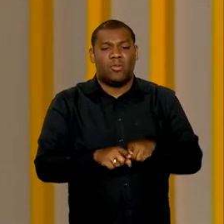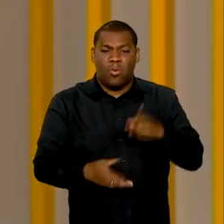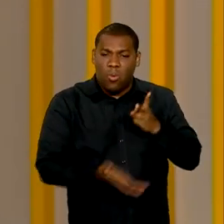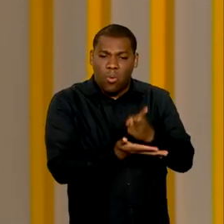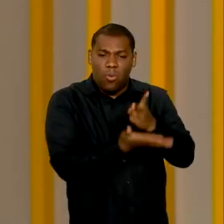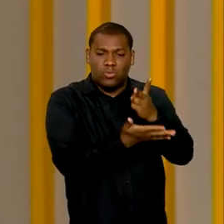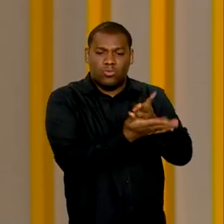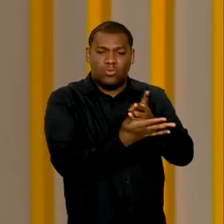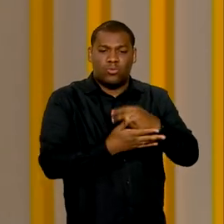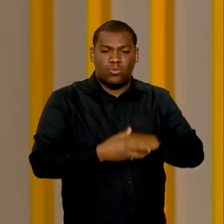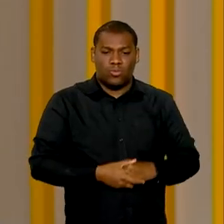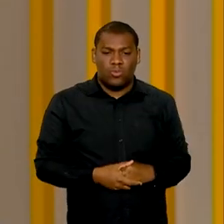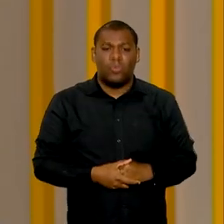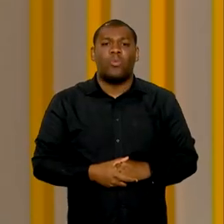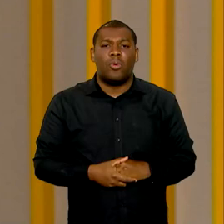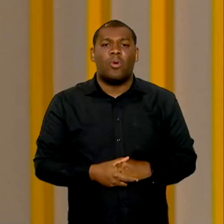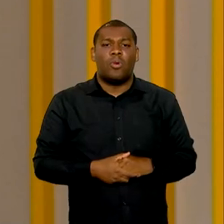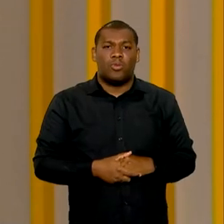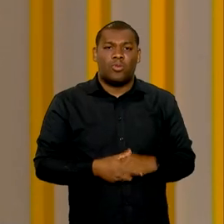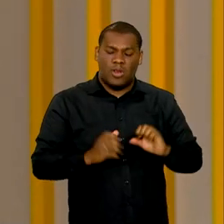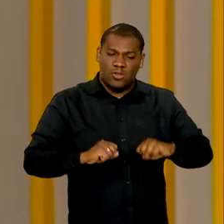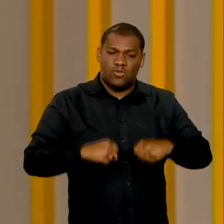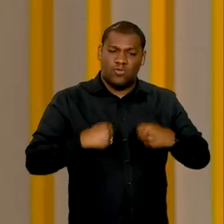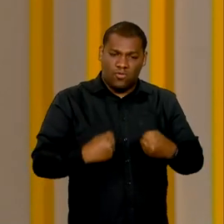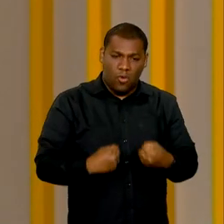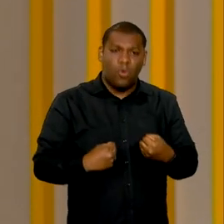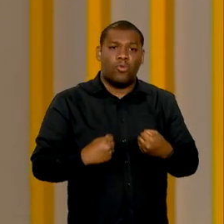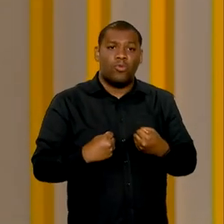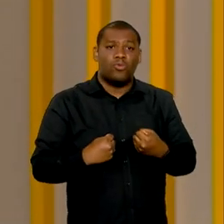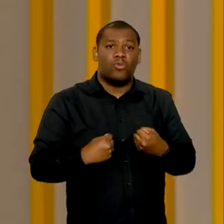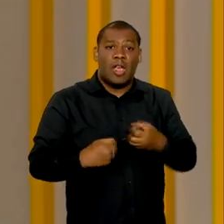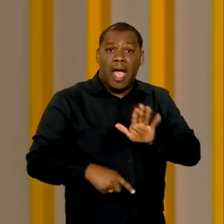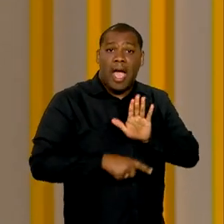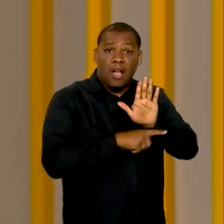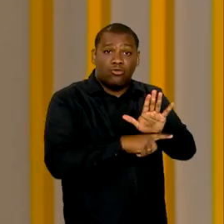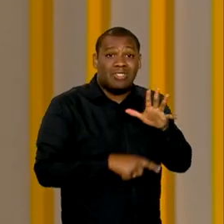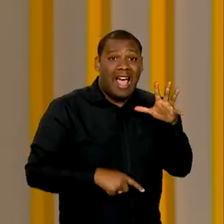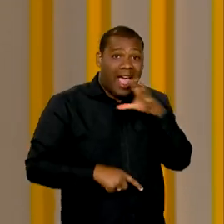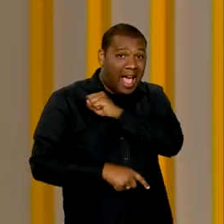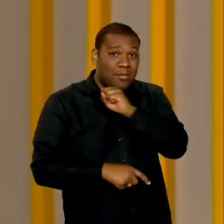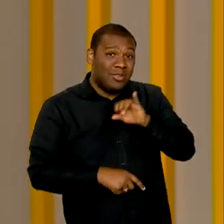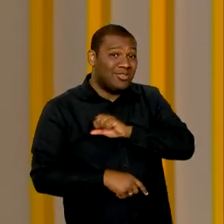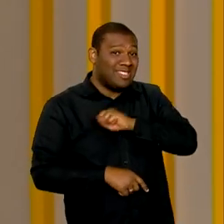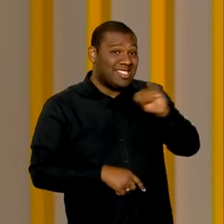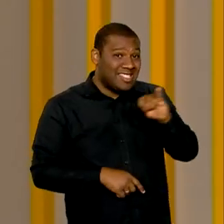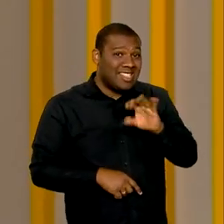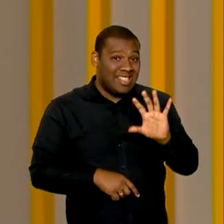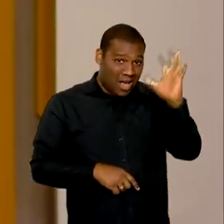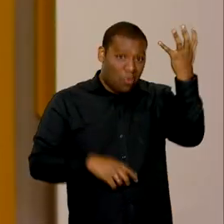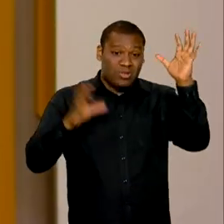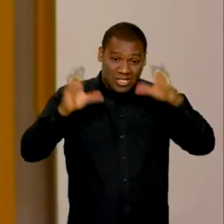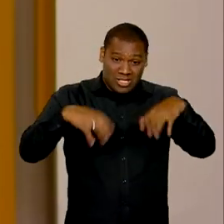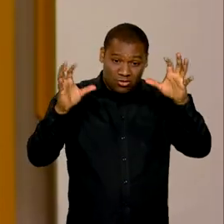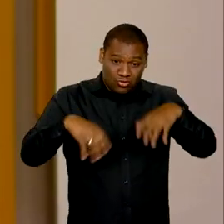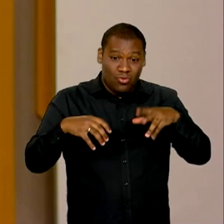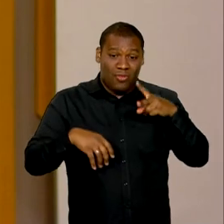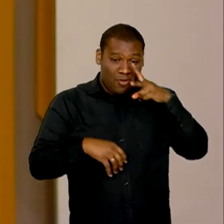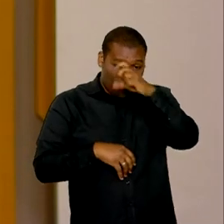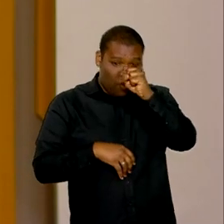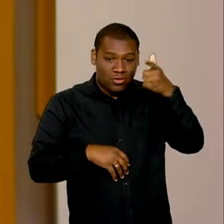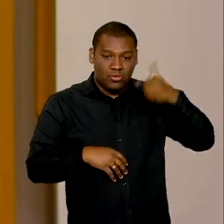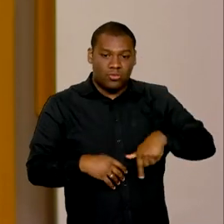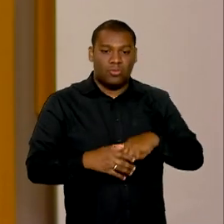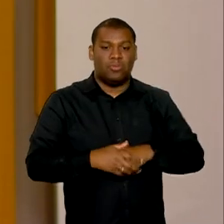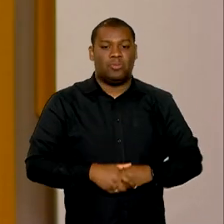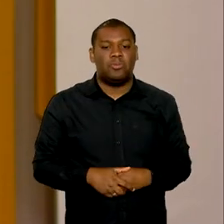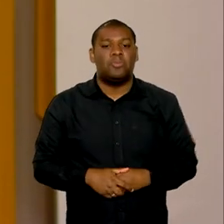no estado de prontidão que permita uma rápida atuação em caso de novas ocorrências. Perfeito. Armin, para a gente encerrar